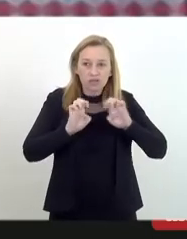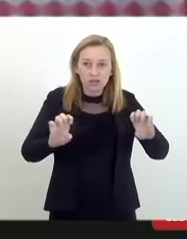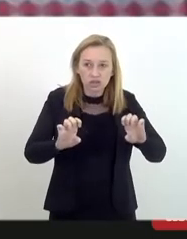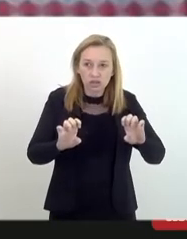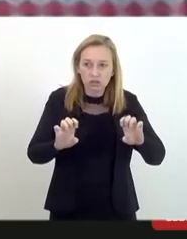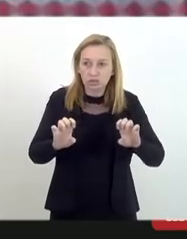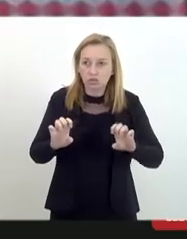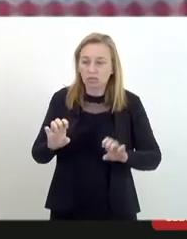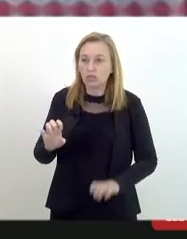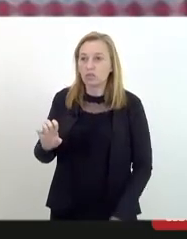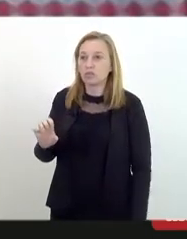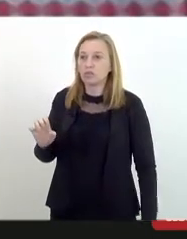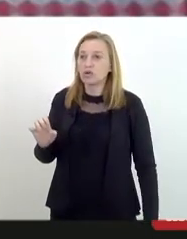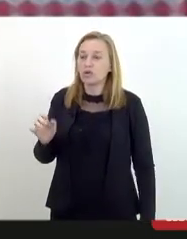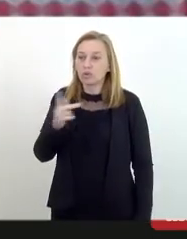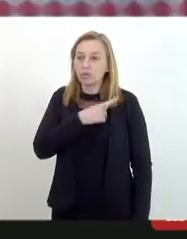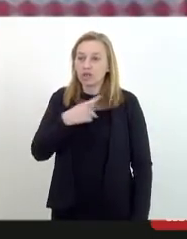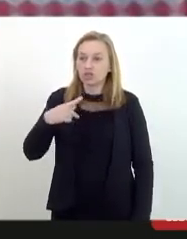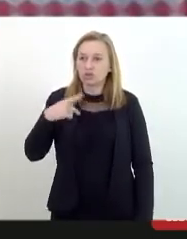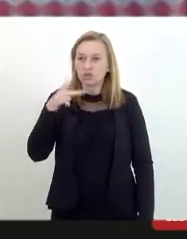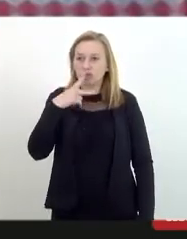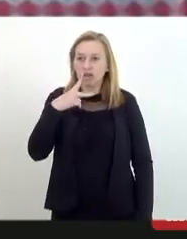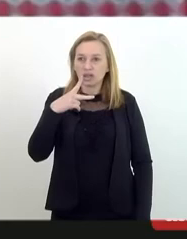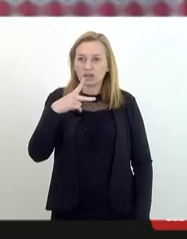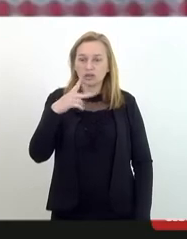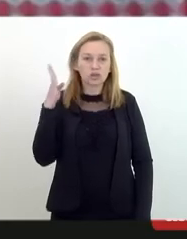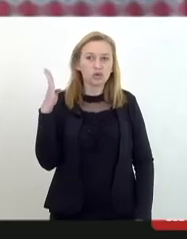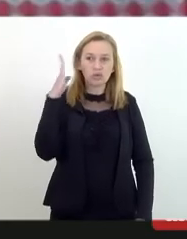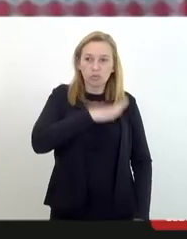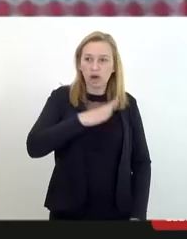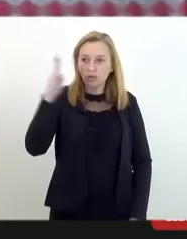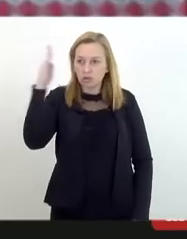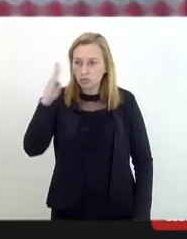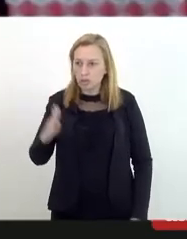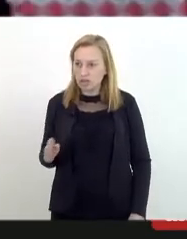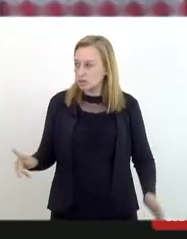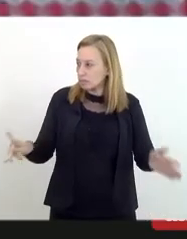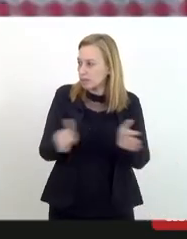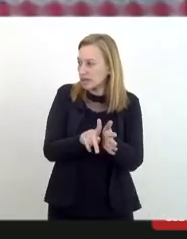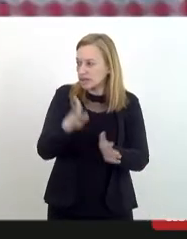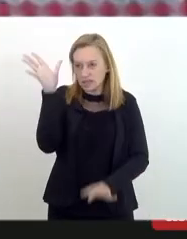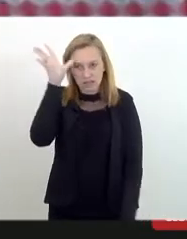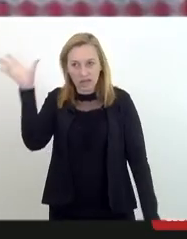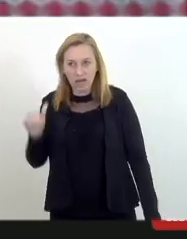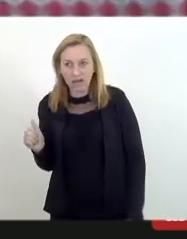lado dizendo que a maldição do Brasil veio do berço africano